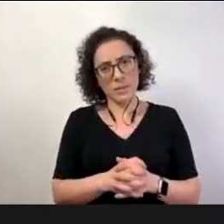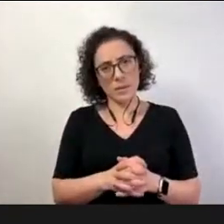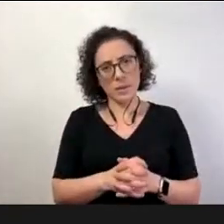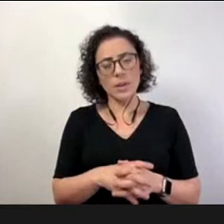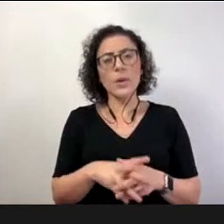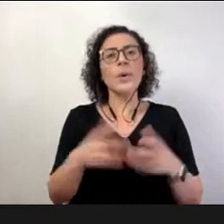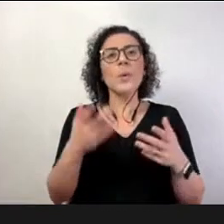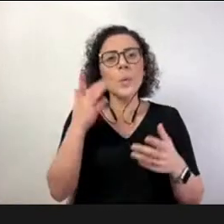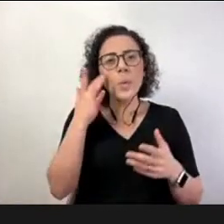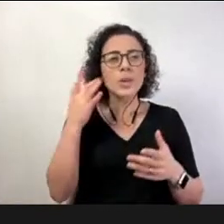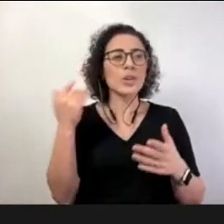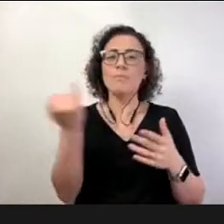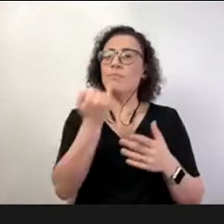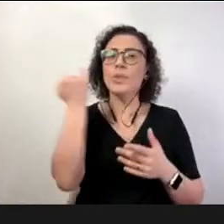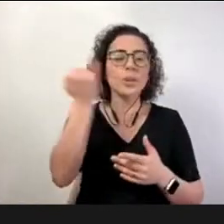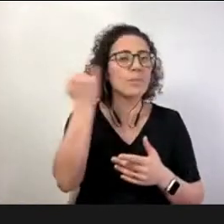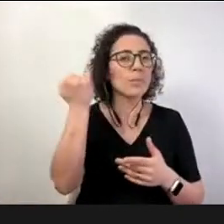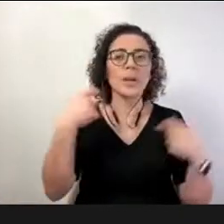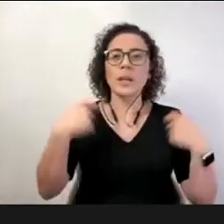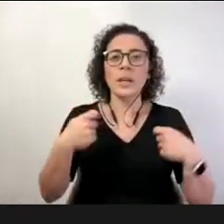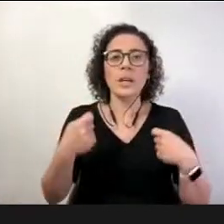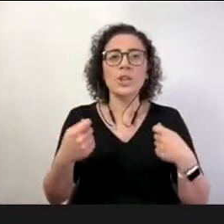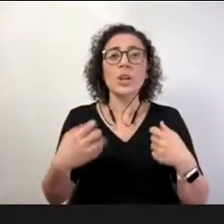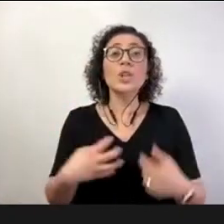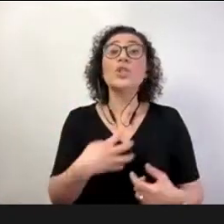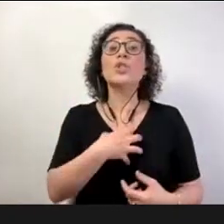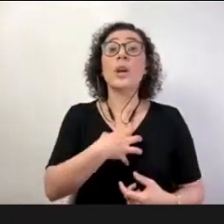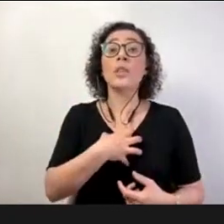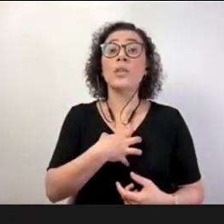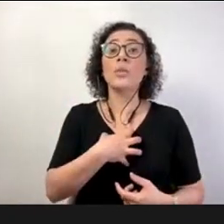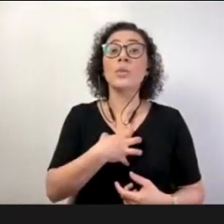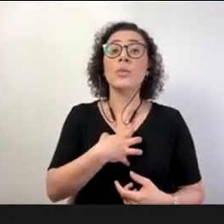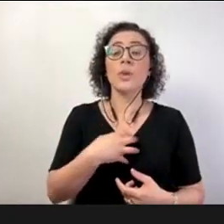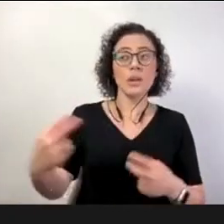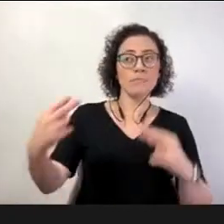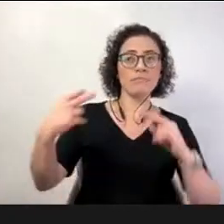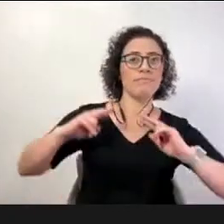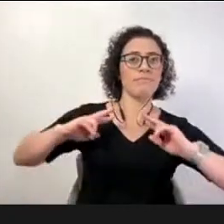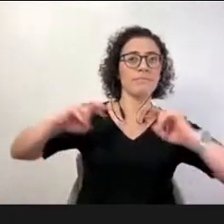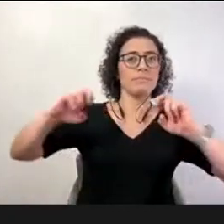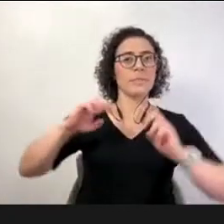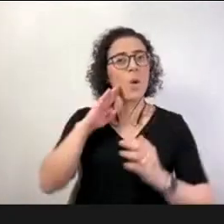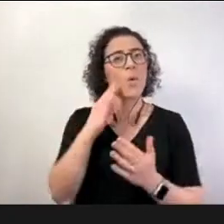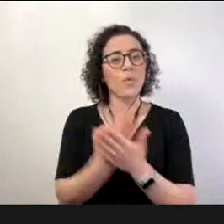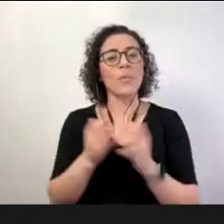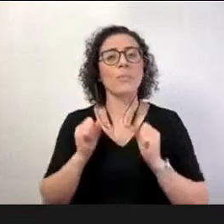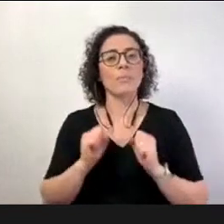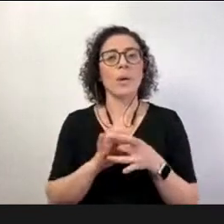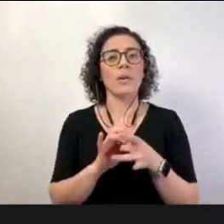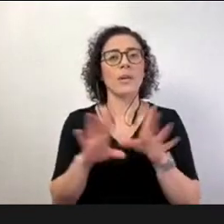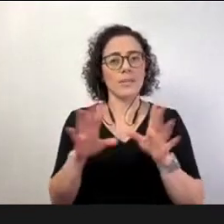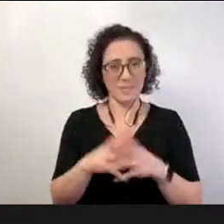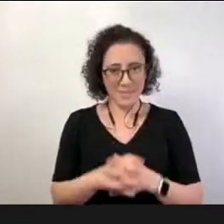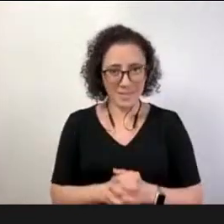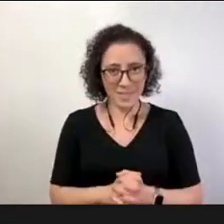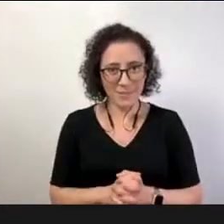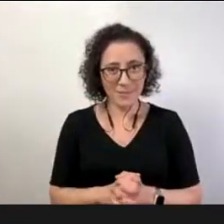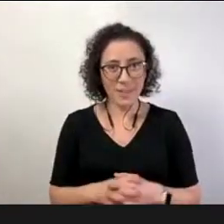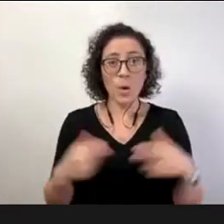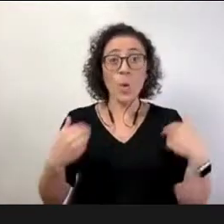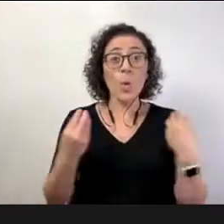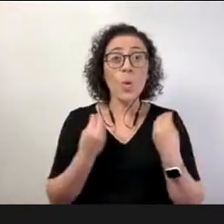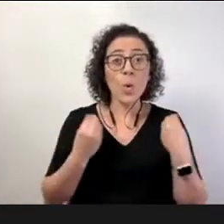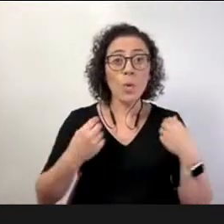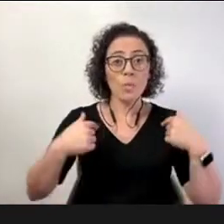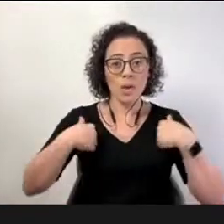são fundamentais daquilo que eu vivi né e aí também partindo né pra minha fala final